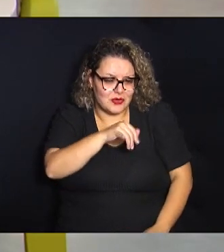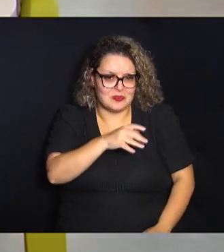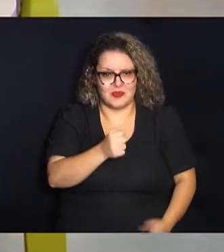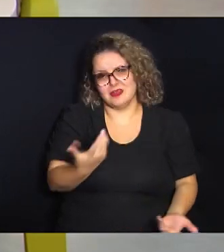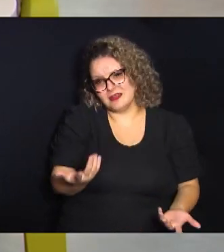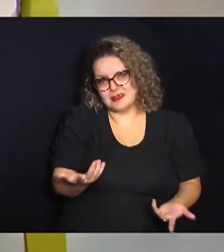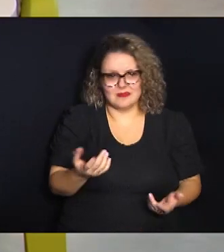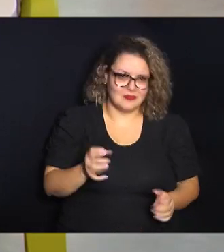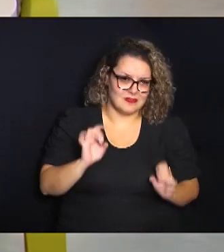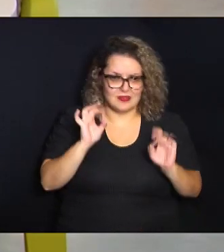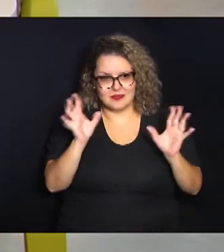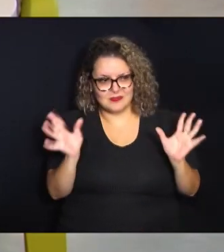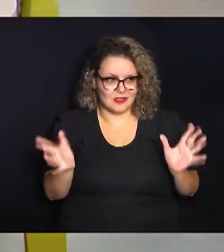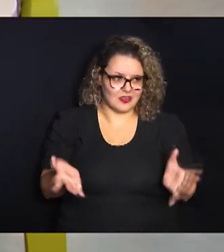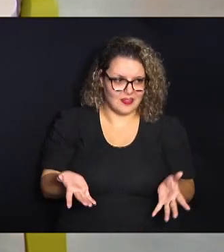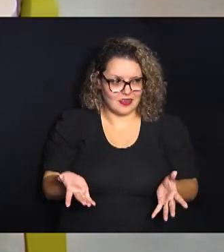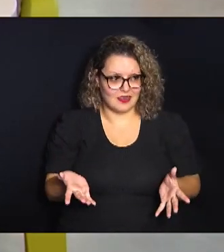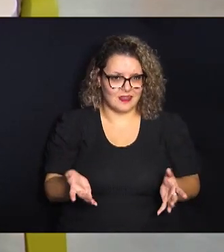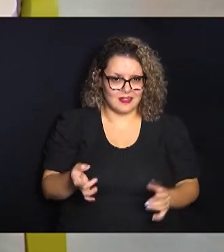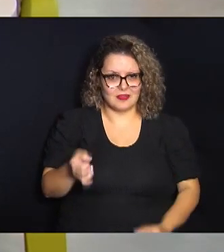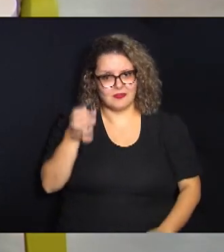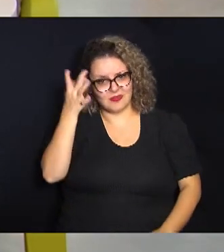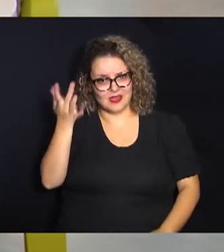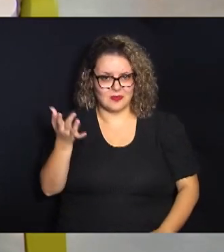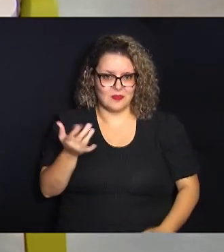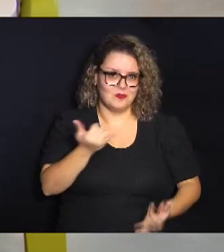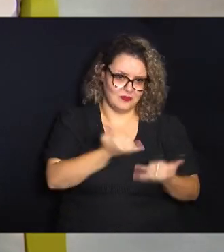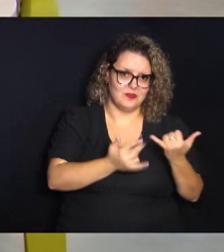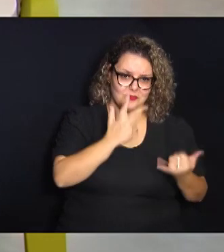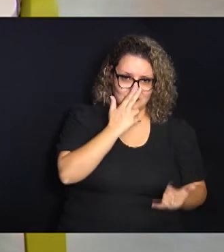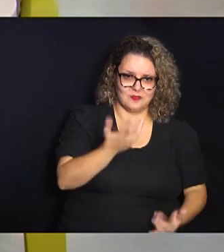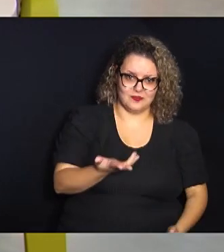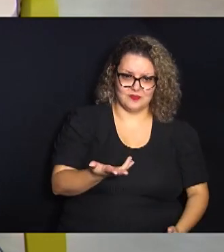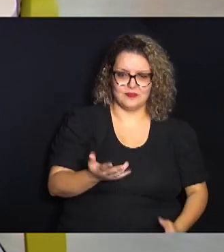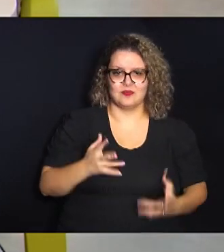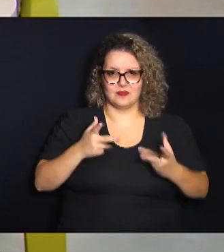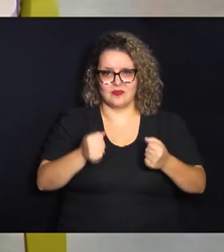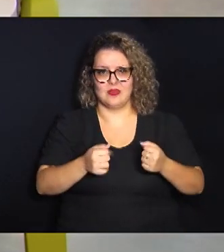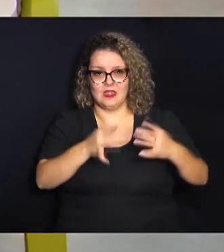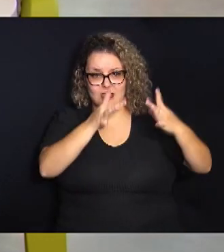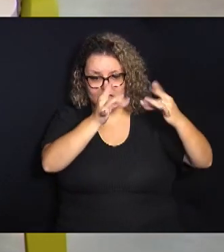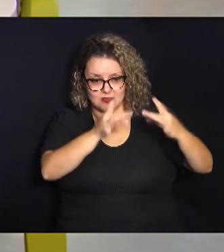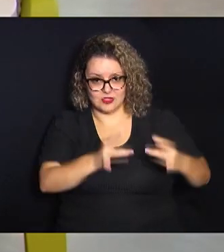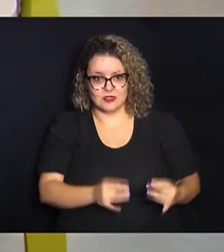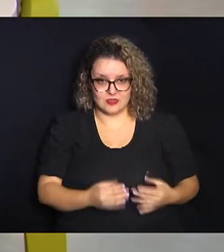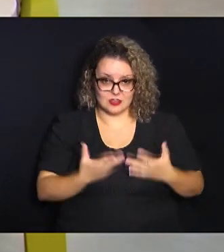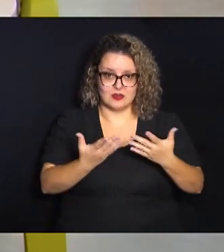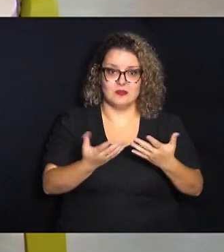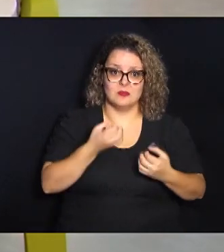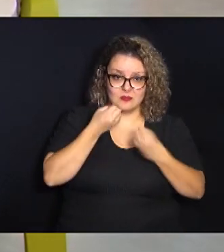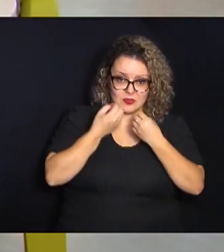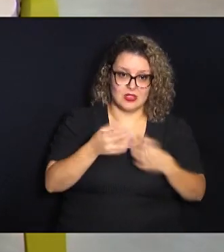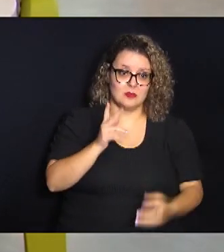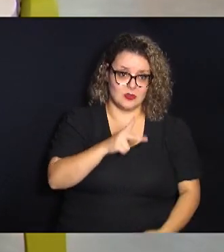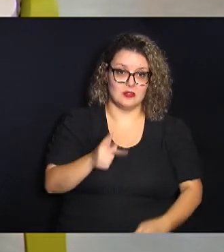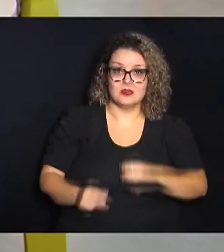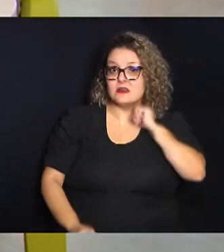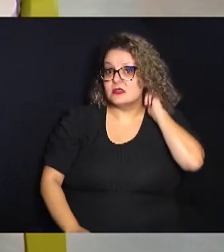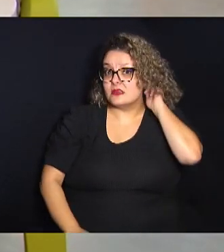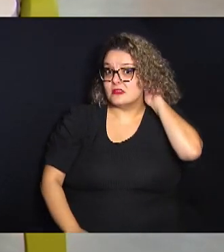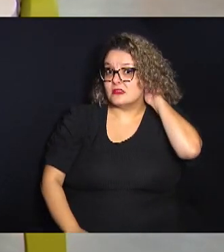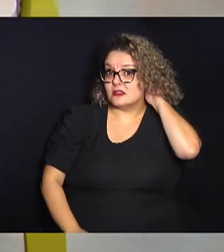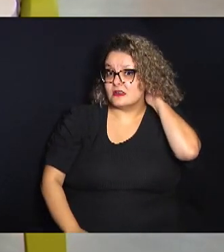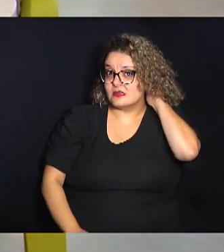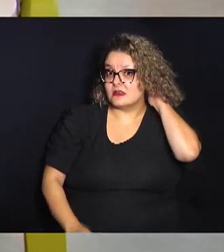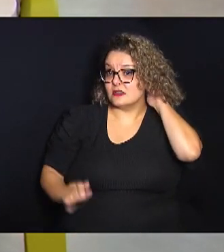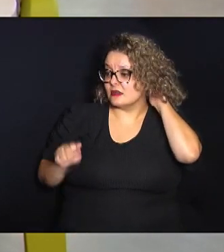é o que é parecida igual tem todas essas classificações colocadas muito bem pelo professor e